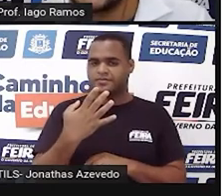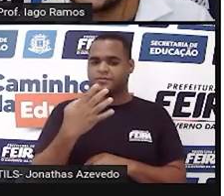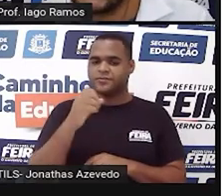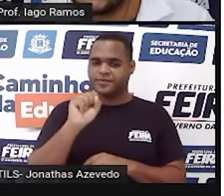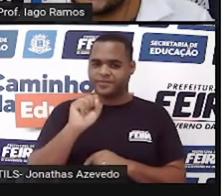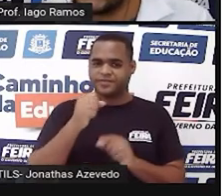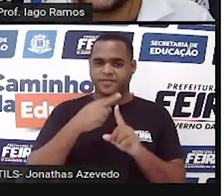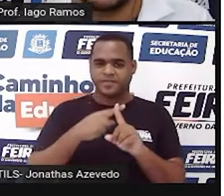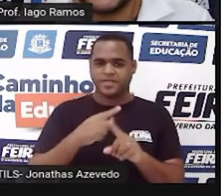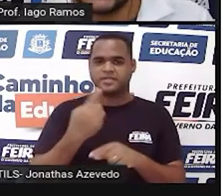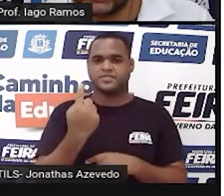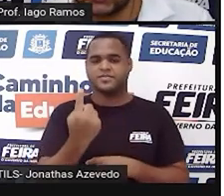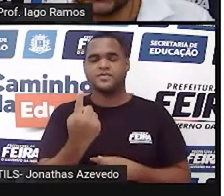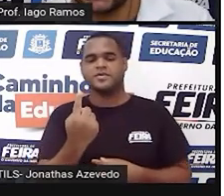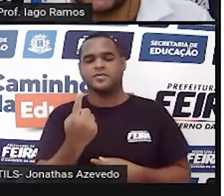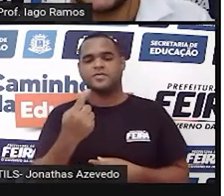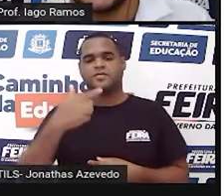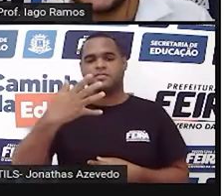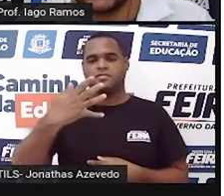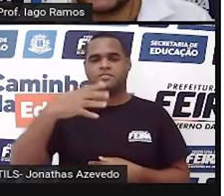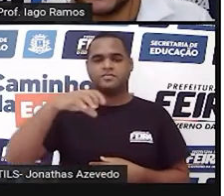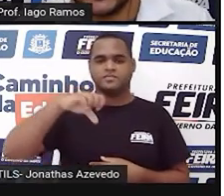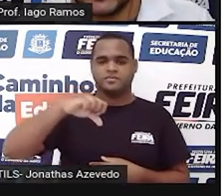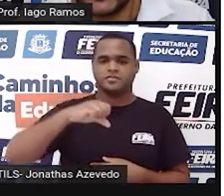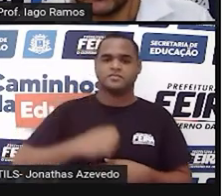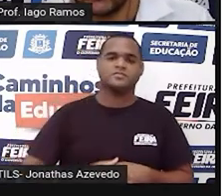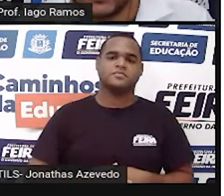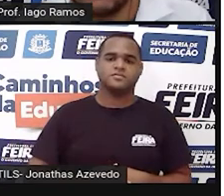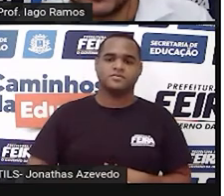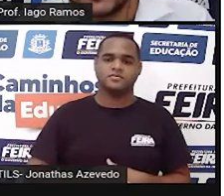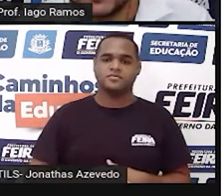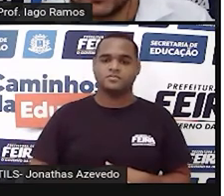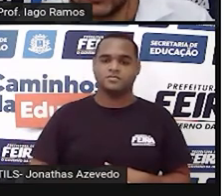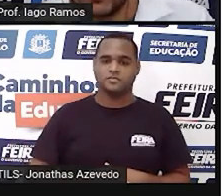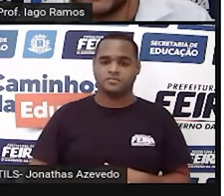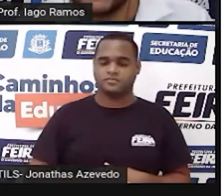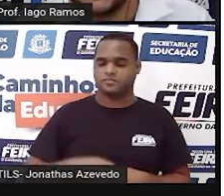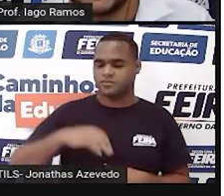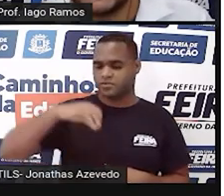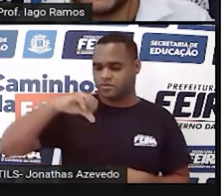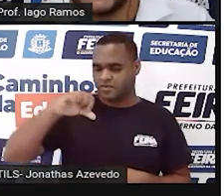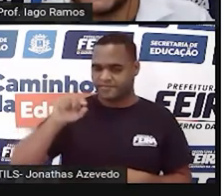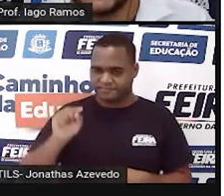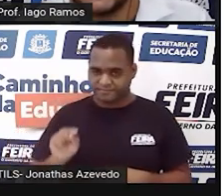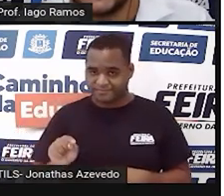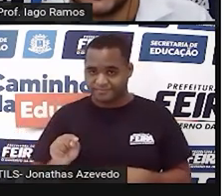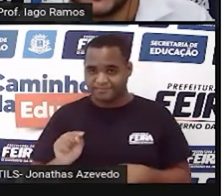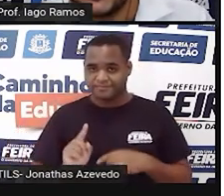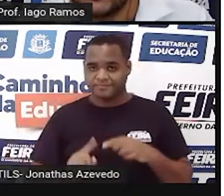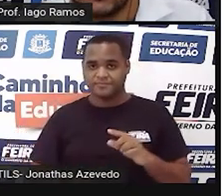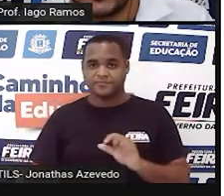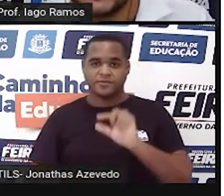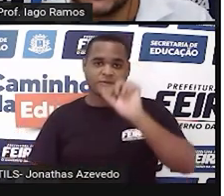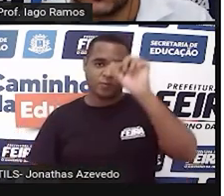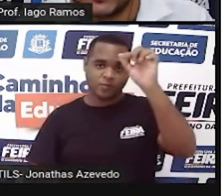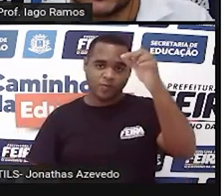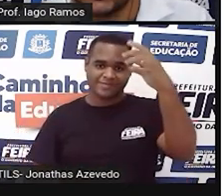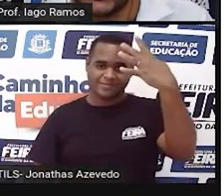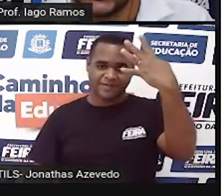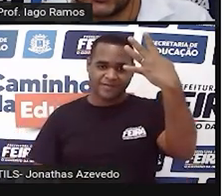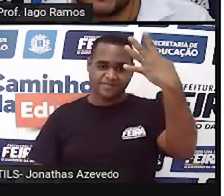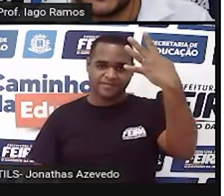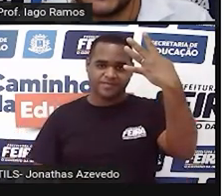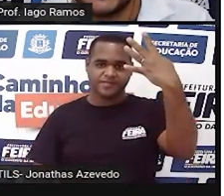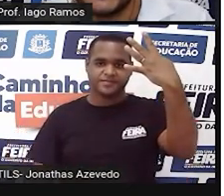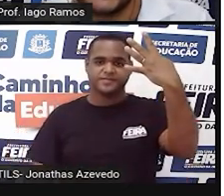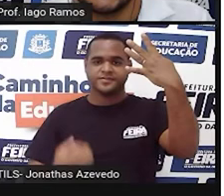aliás, 48 mais 1, 49. O algarismo 9 fica aqui, e o algarismo 4